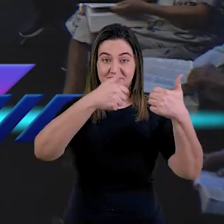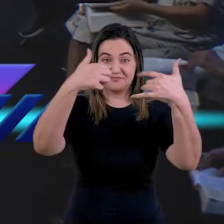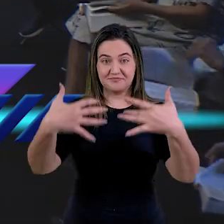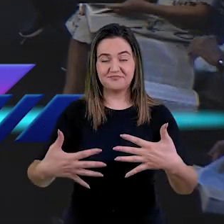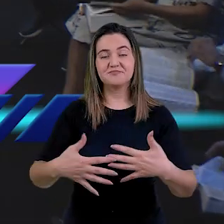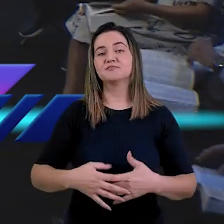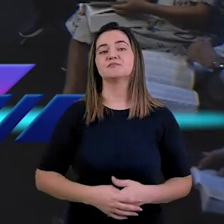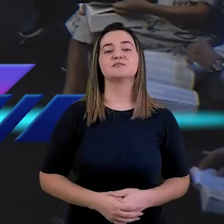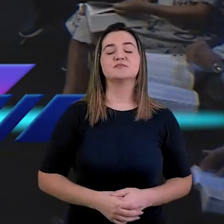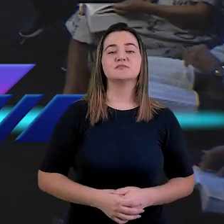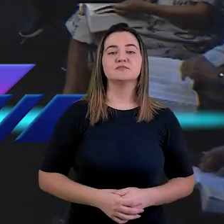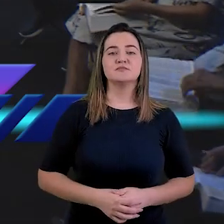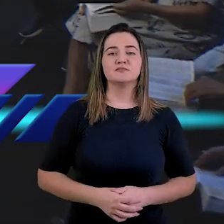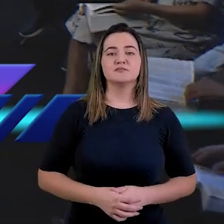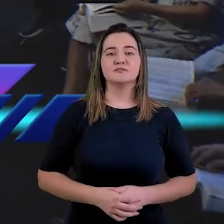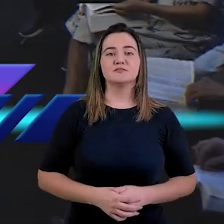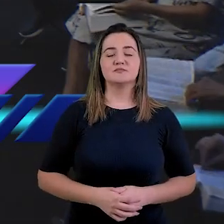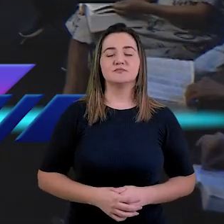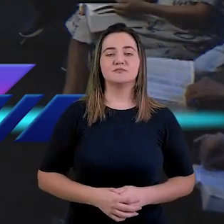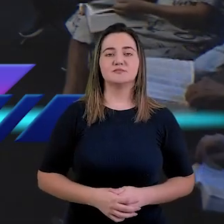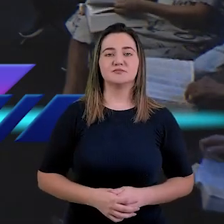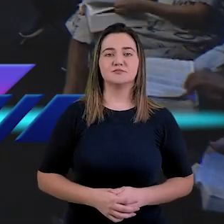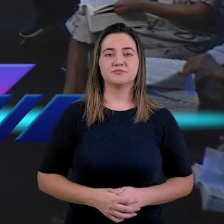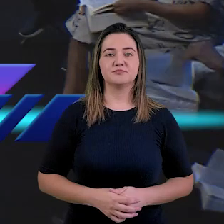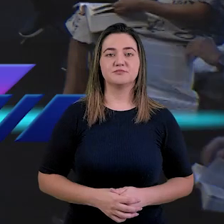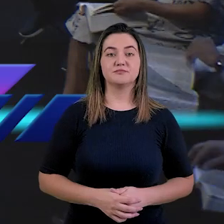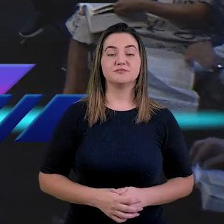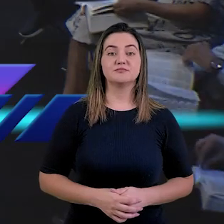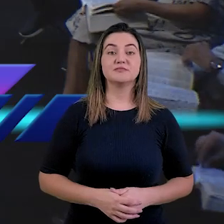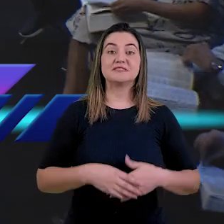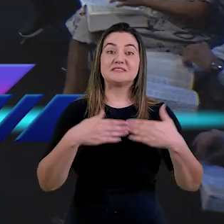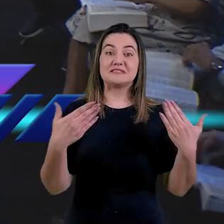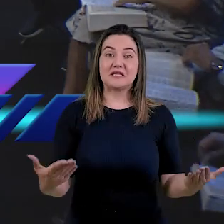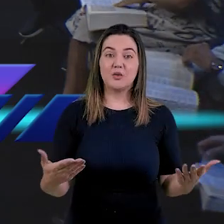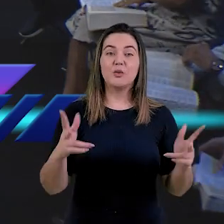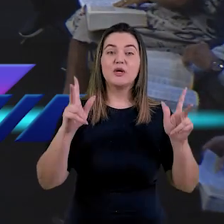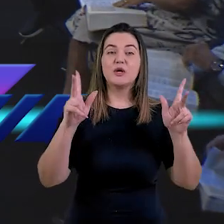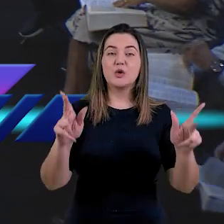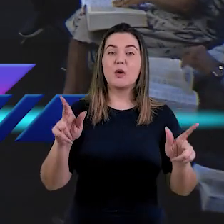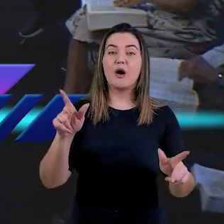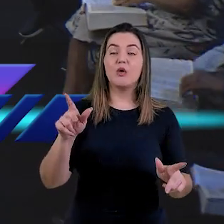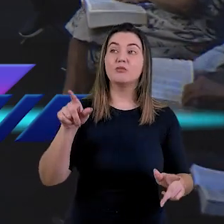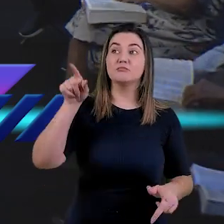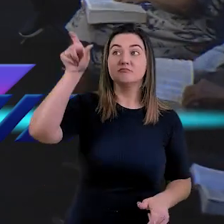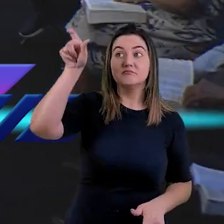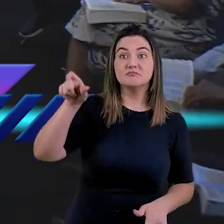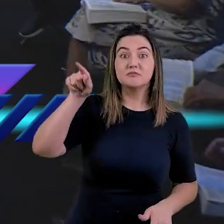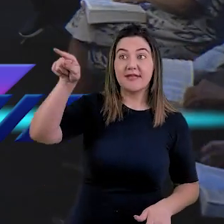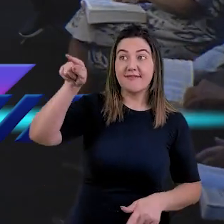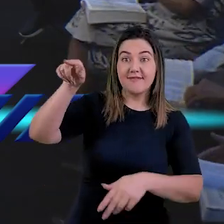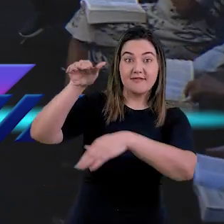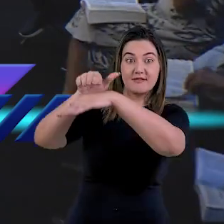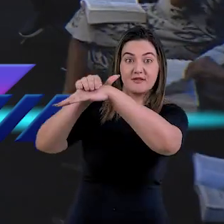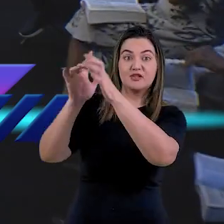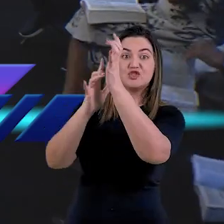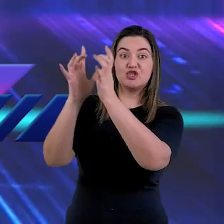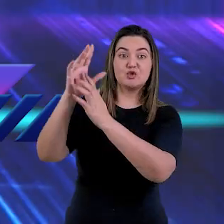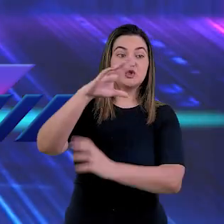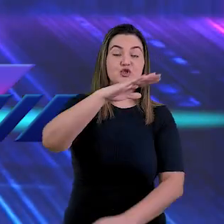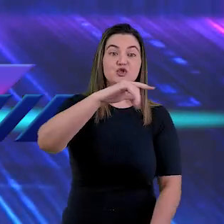escrito assim na Bíblia, Efésios 1, 4. Assim como nos escolheu nele